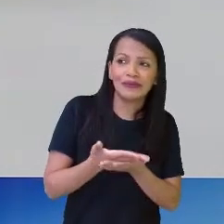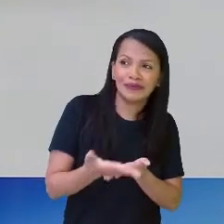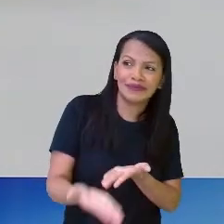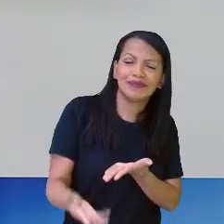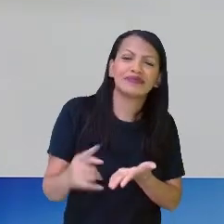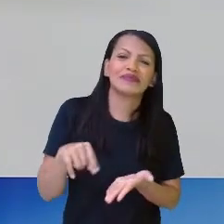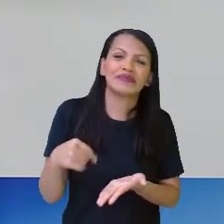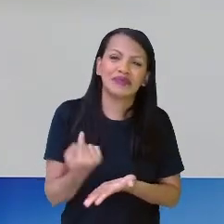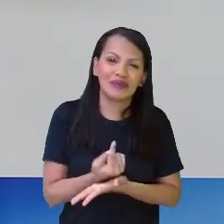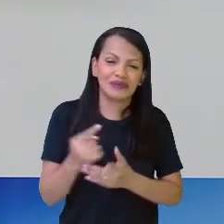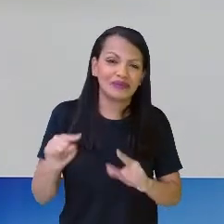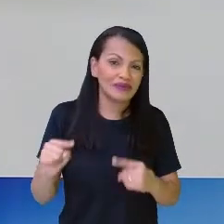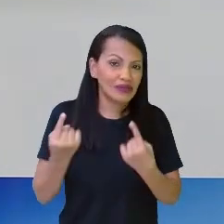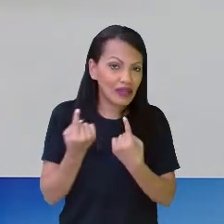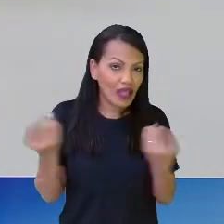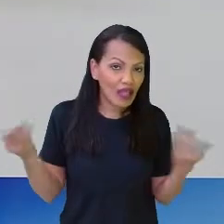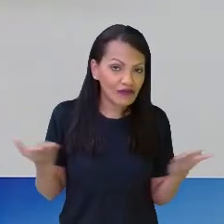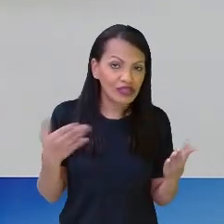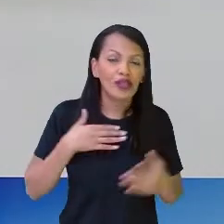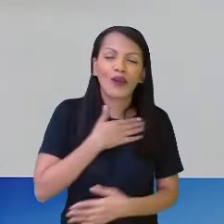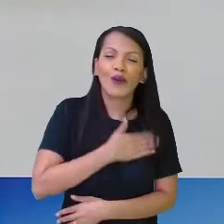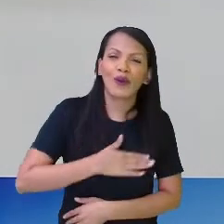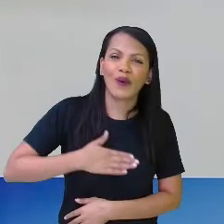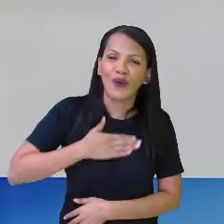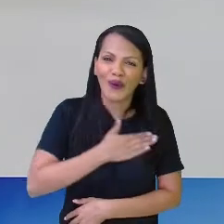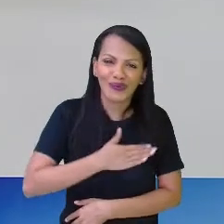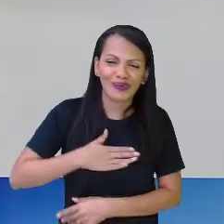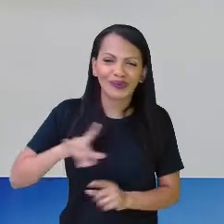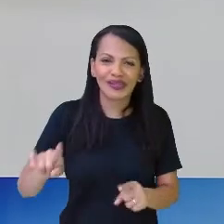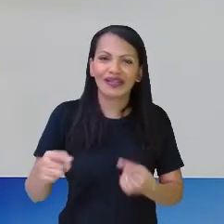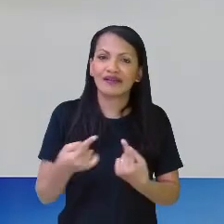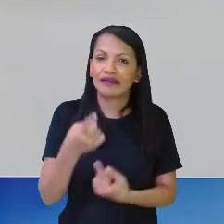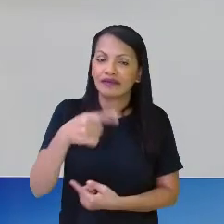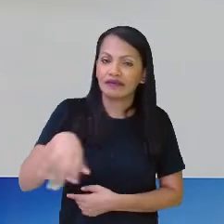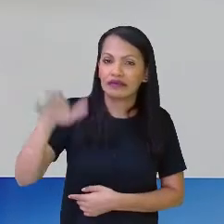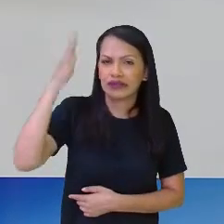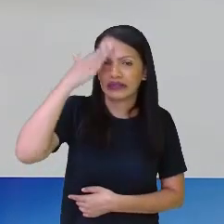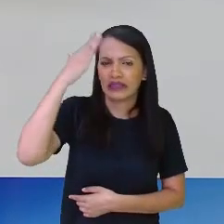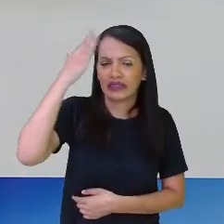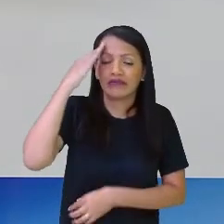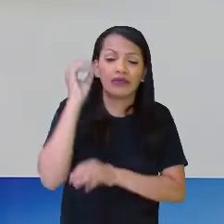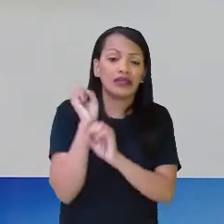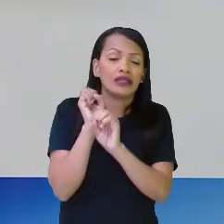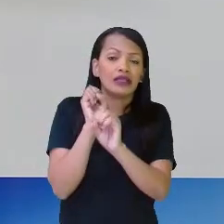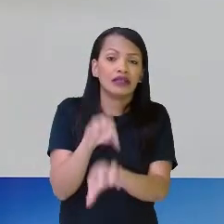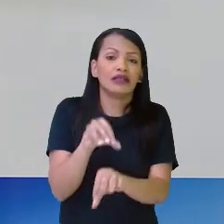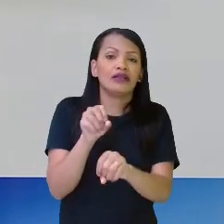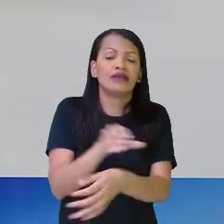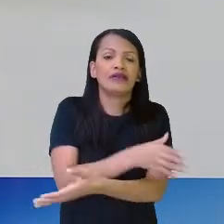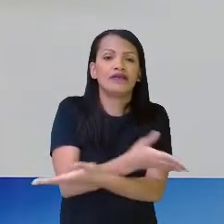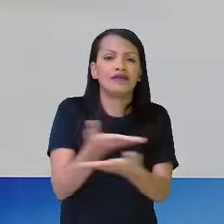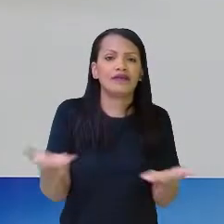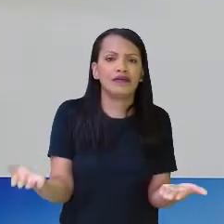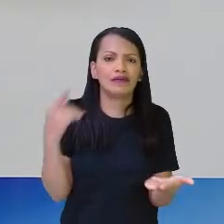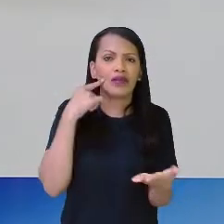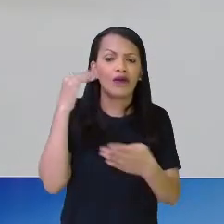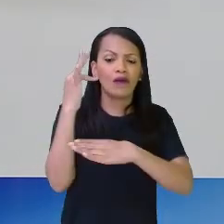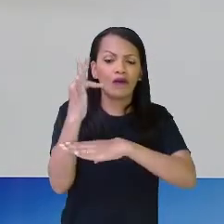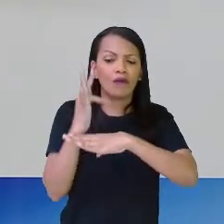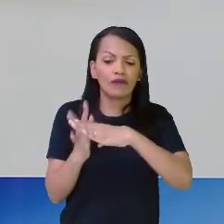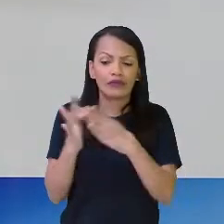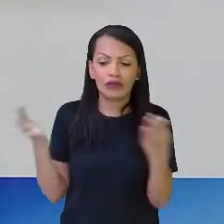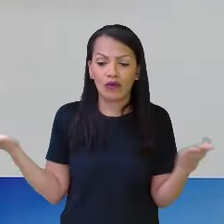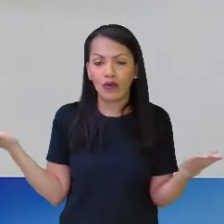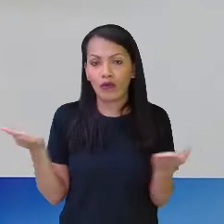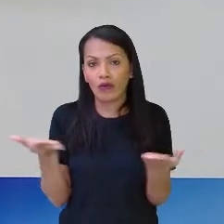aí os nossos desafios, porque eu gosto assim. E compreendendo, vou ensiná-los a nossa fração hoje